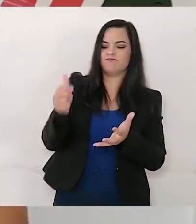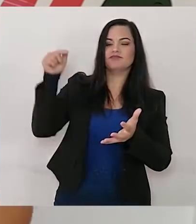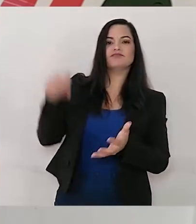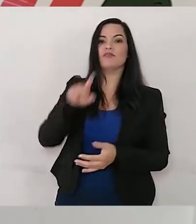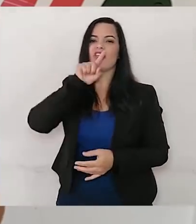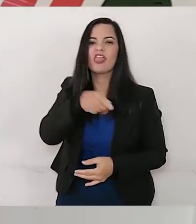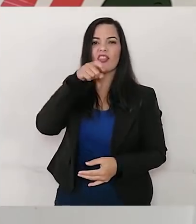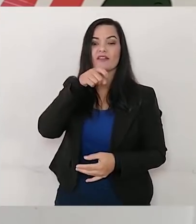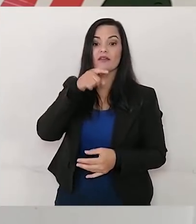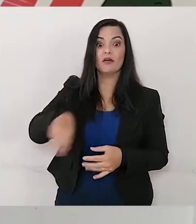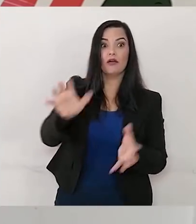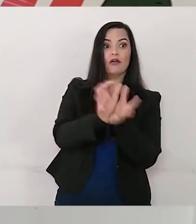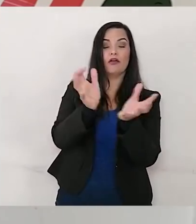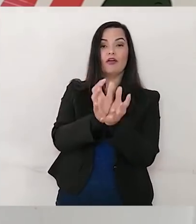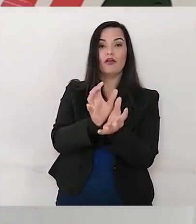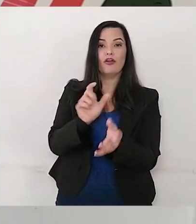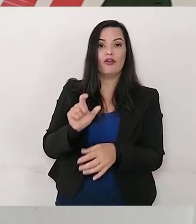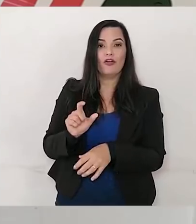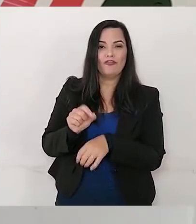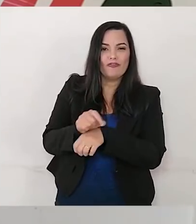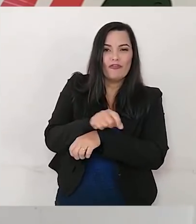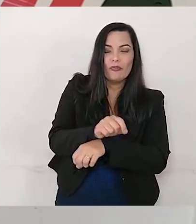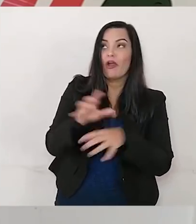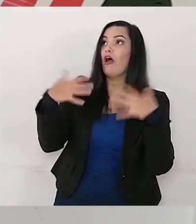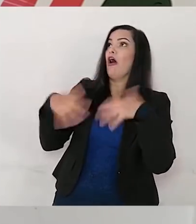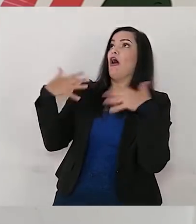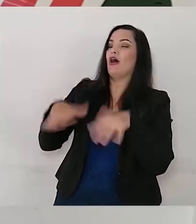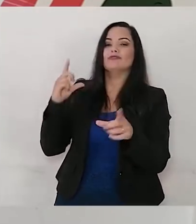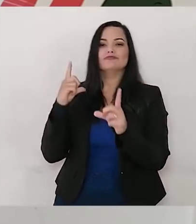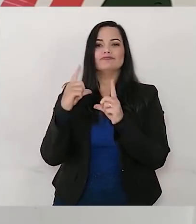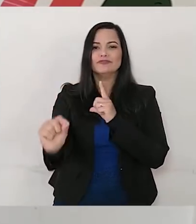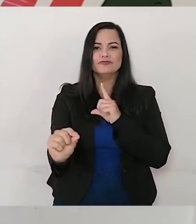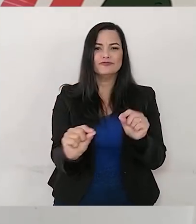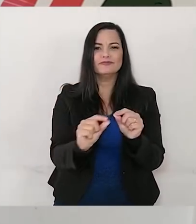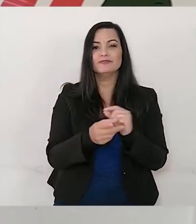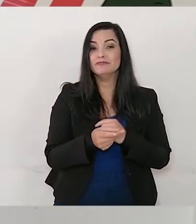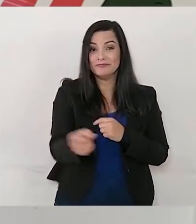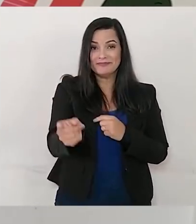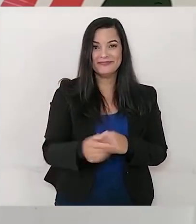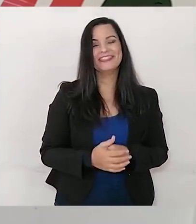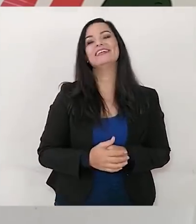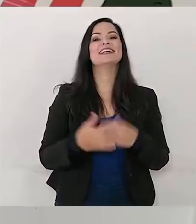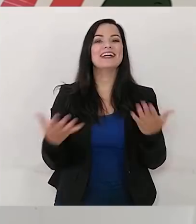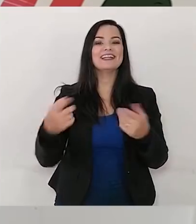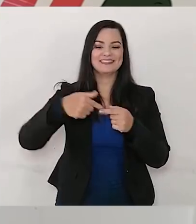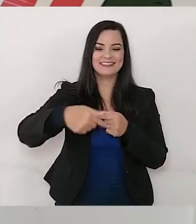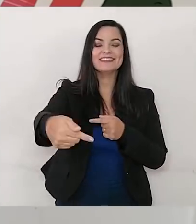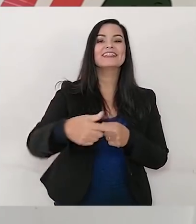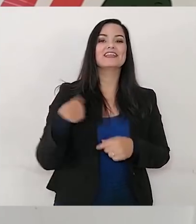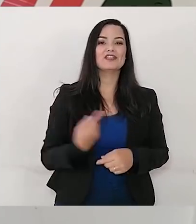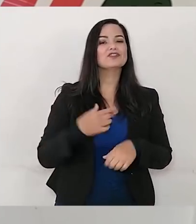ó, se mandaram do local. Então, essa semana, nós vamos conversar um pouquinho mais sobre essa